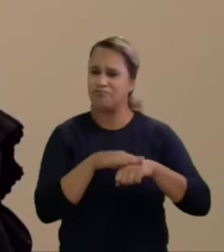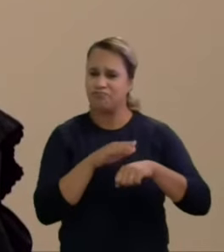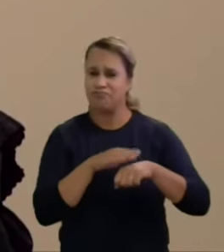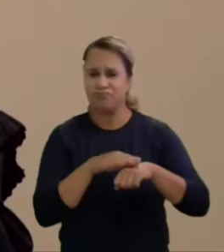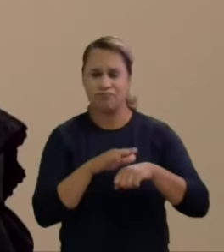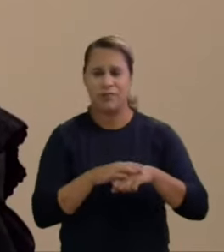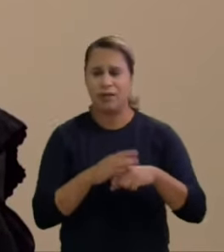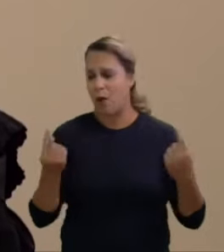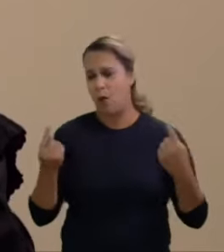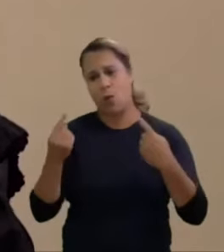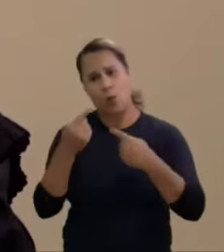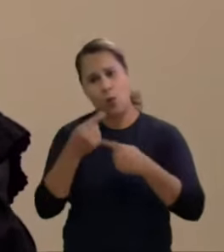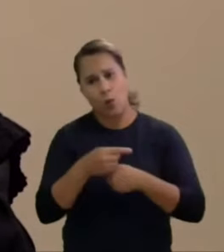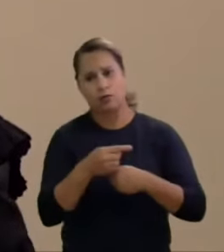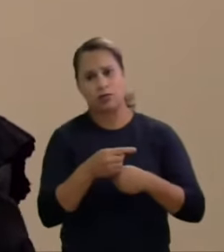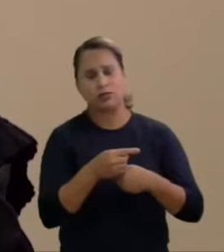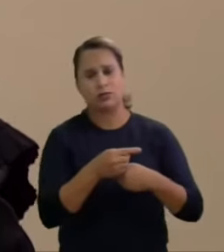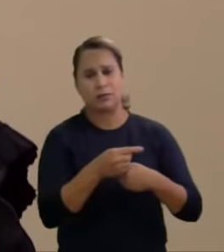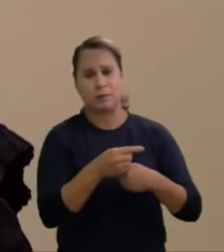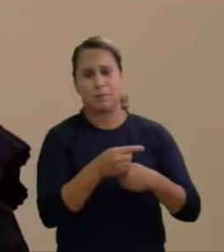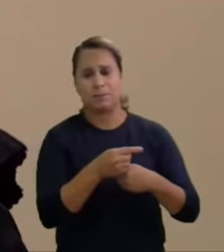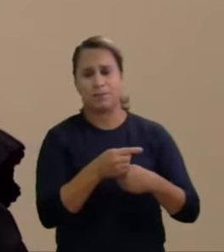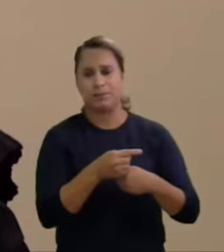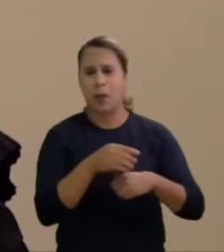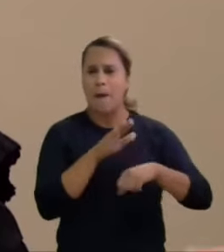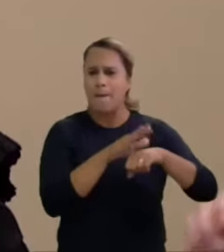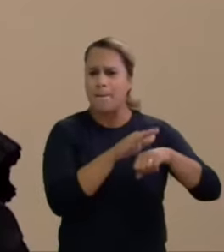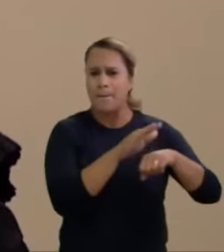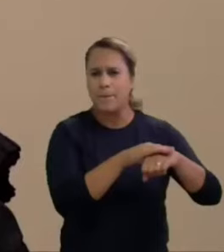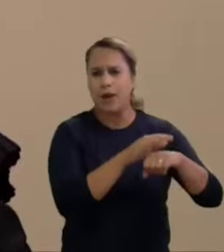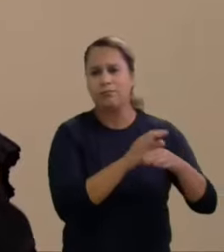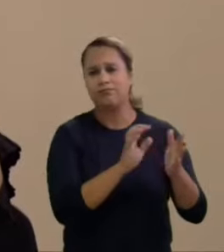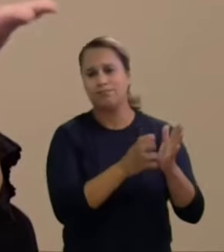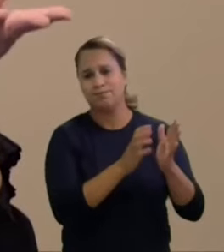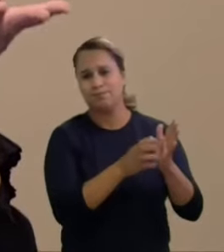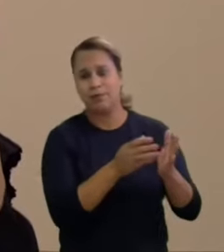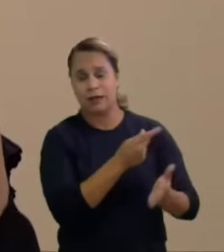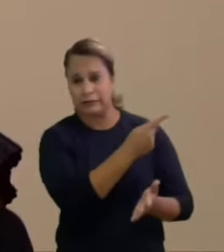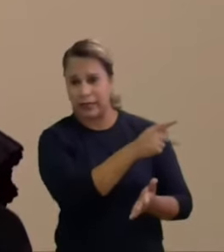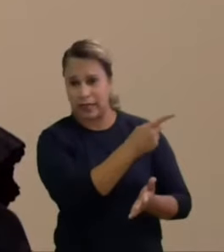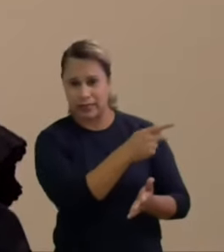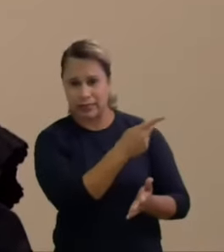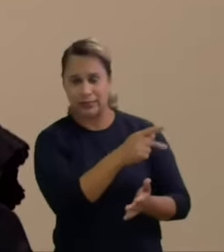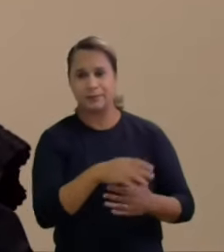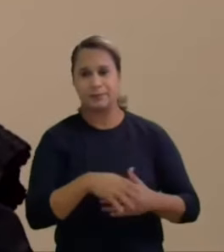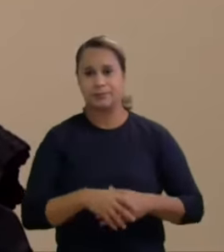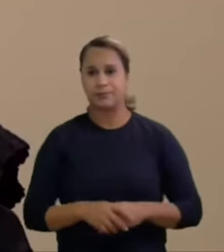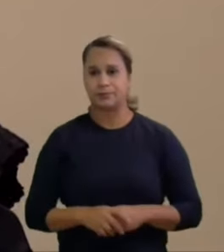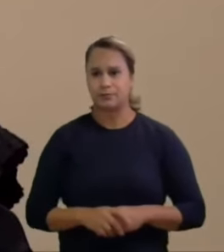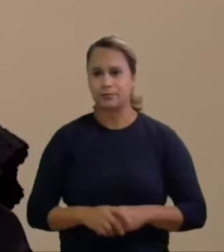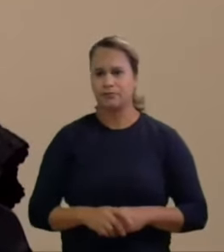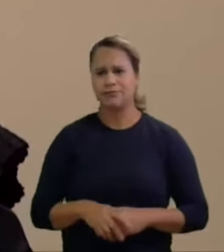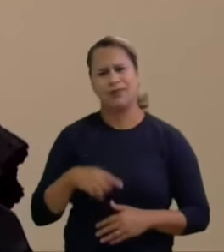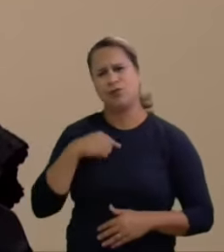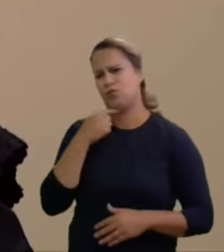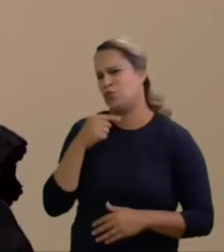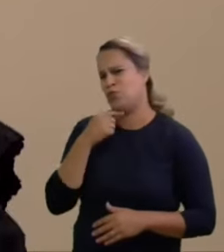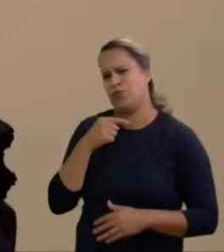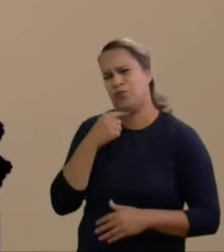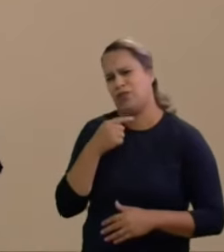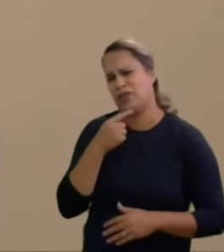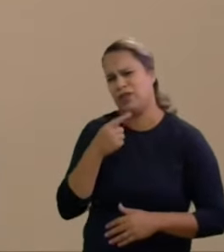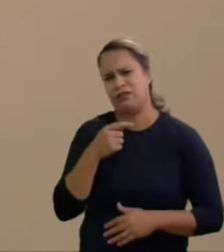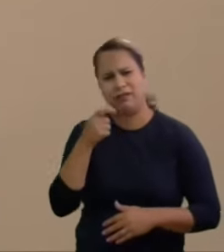partidária deles, como dizia Iosco, Cuidado com o que você deseja. Eu duvido que seja de